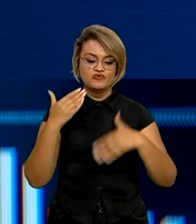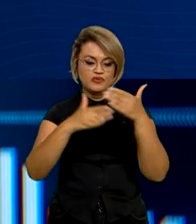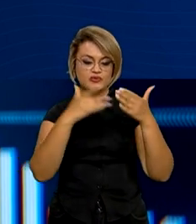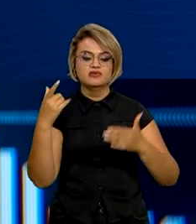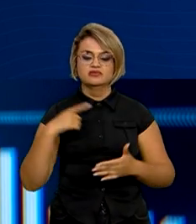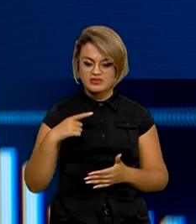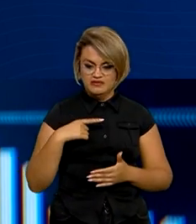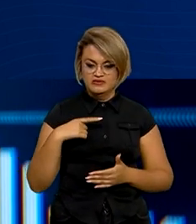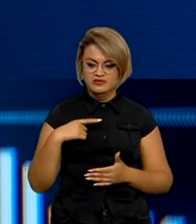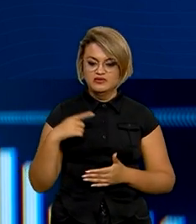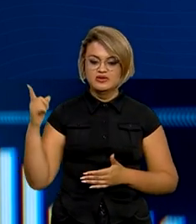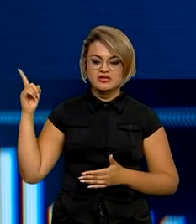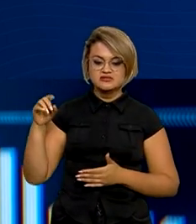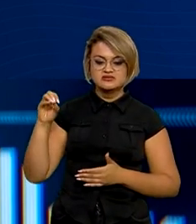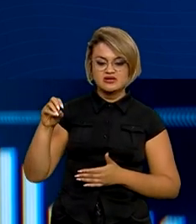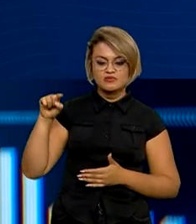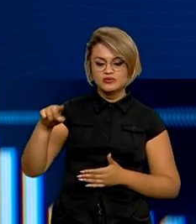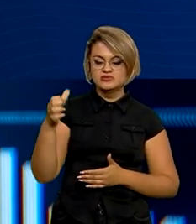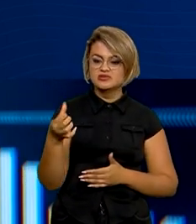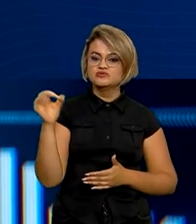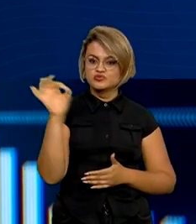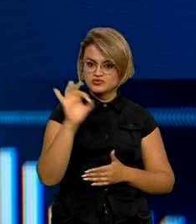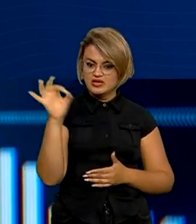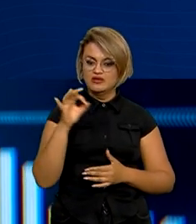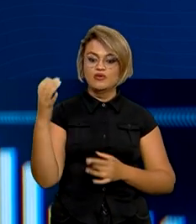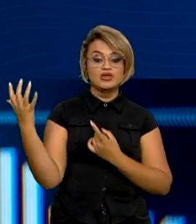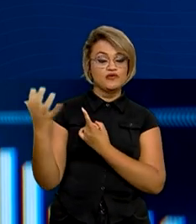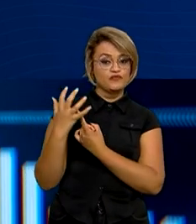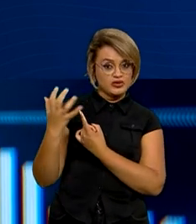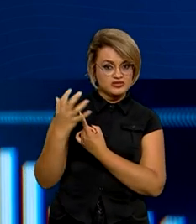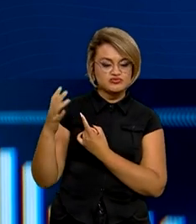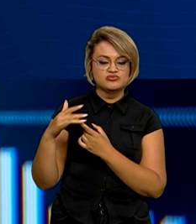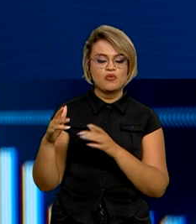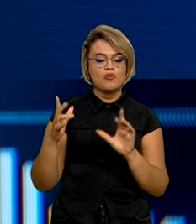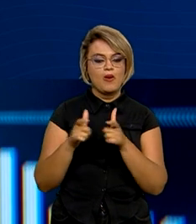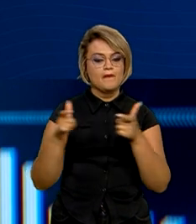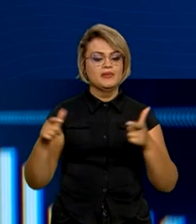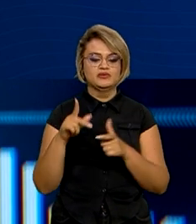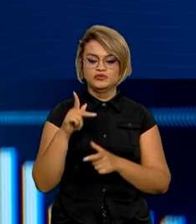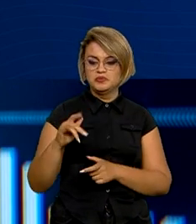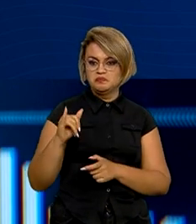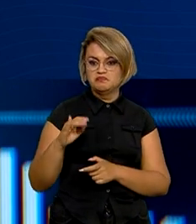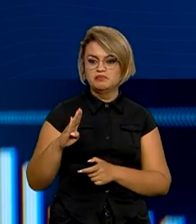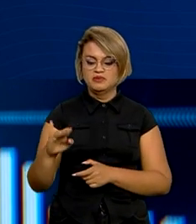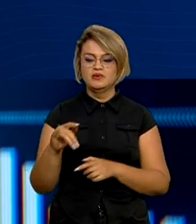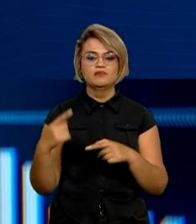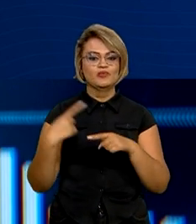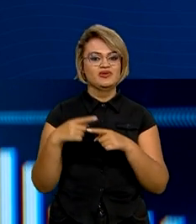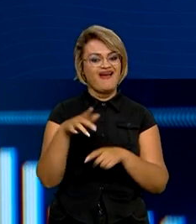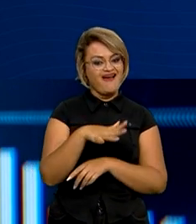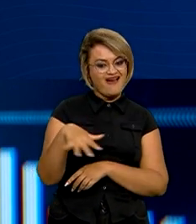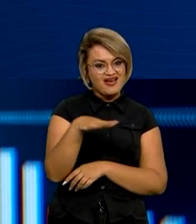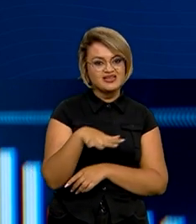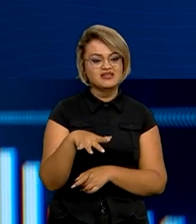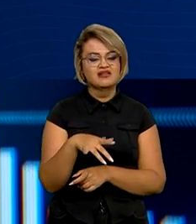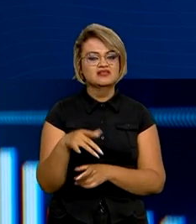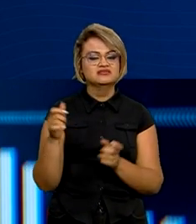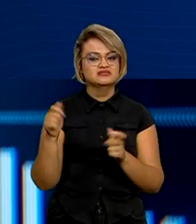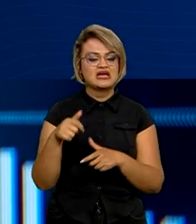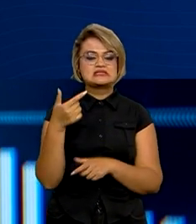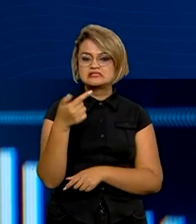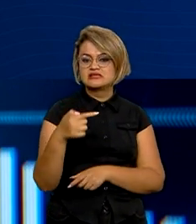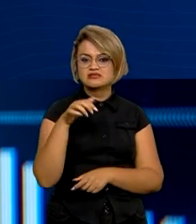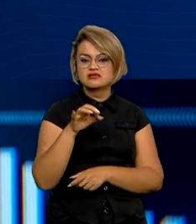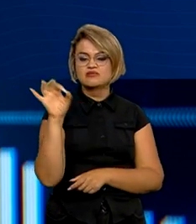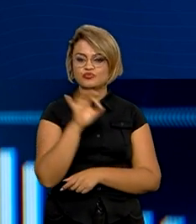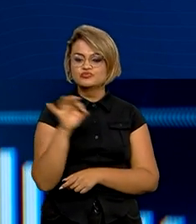de 0,6%, que influencia ainda mais a expansão do PIB, já que a área é responsável por cerca de 70